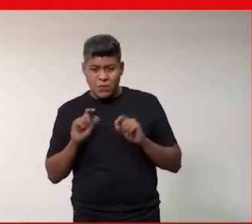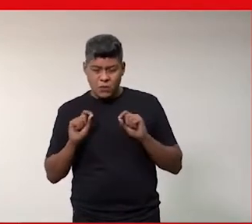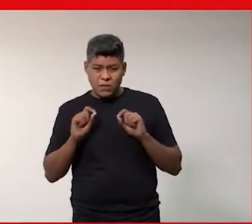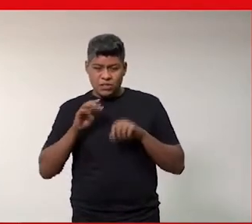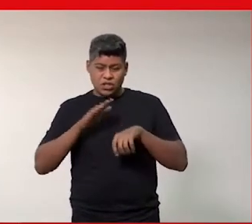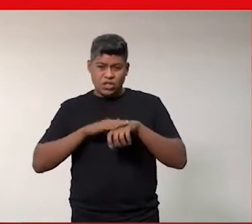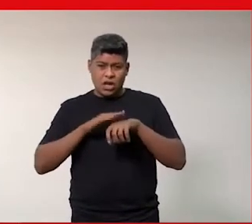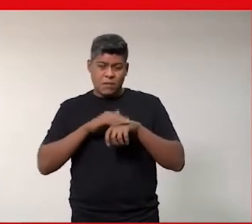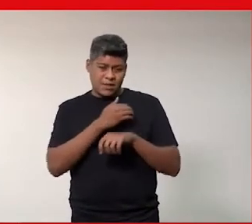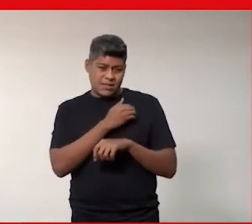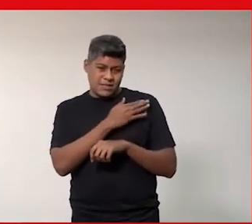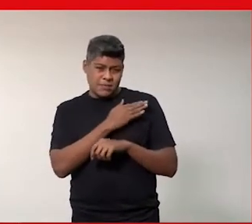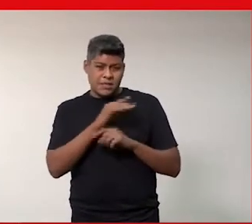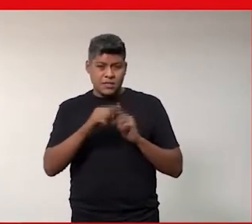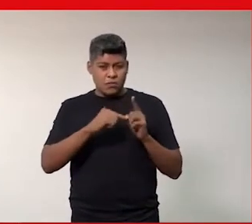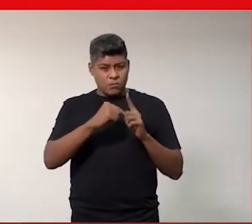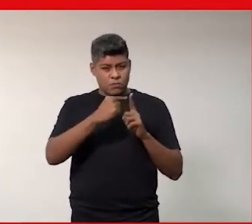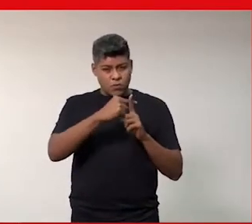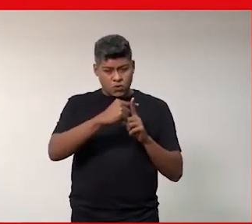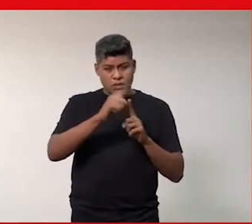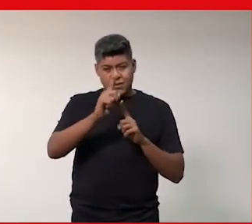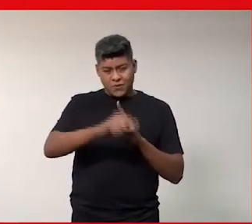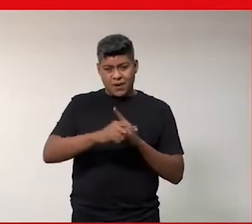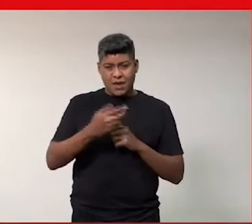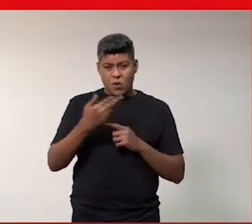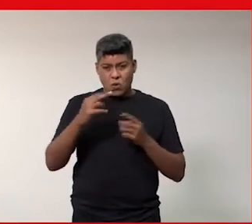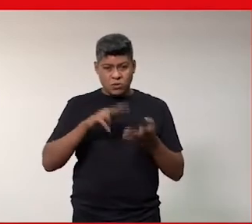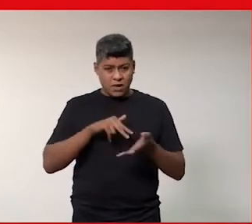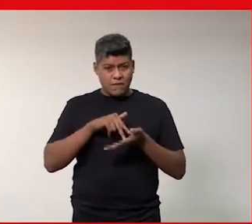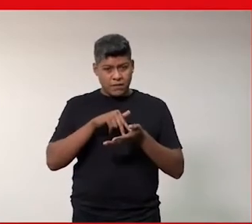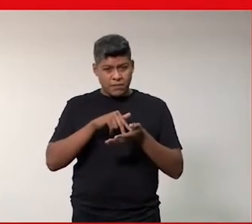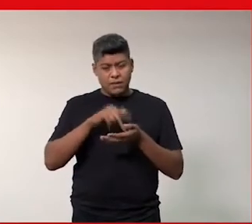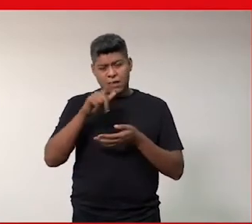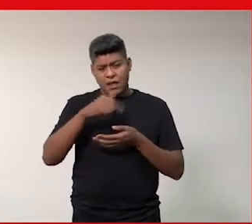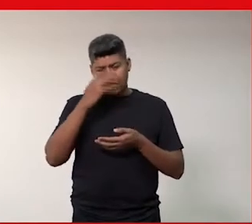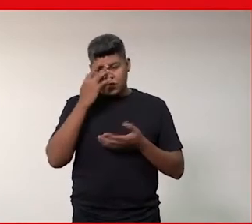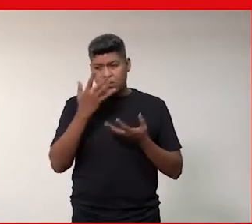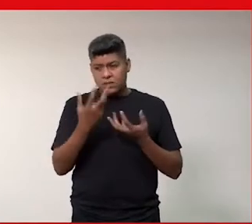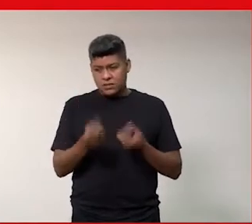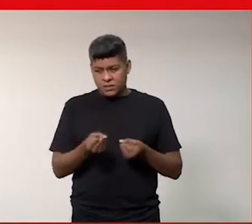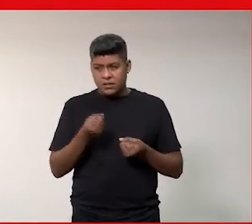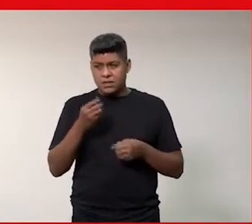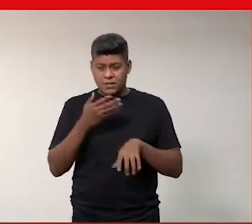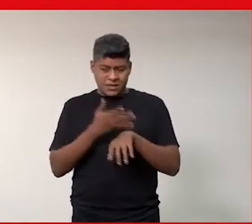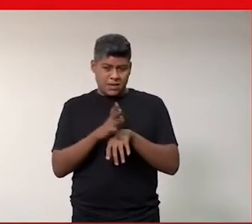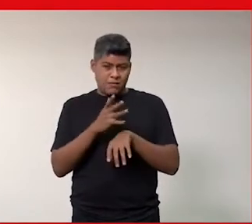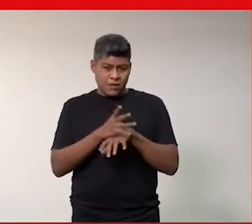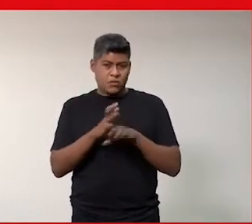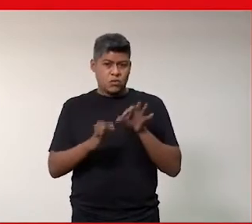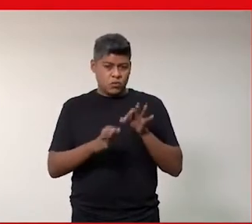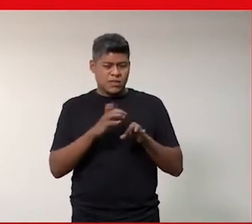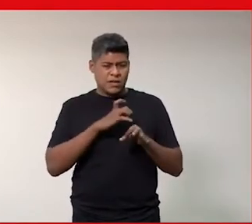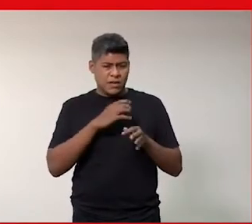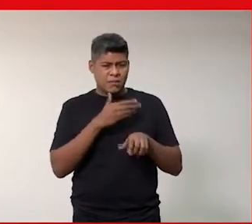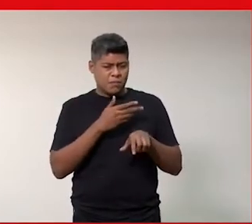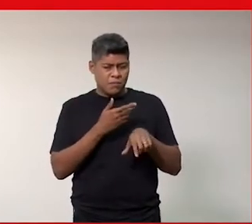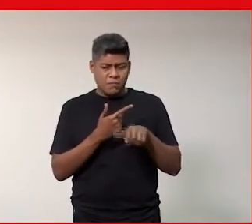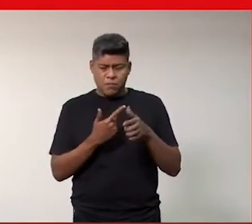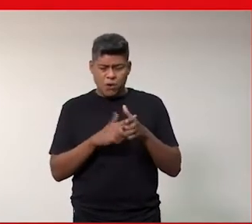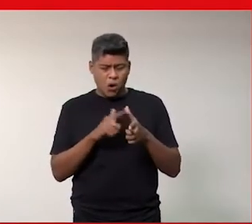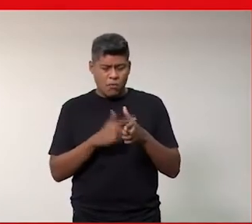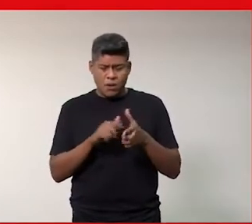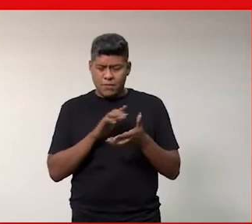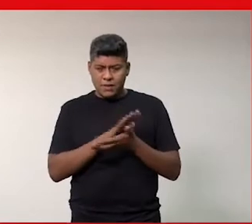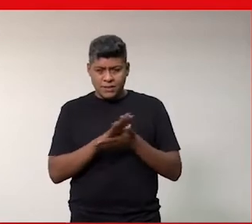chama de discriminação positiva, são essas ações afirmativas e isso é aceito pelo nosso ordenamento jurídico. Então, não tem problema nenhum eu querer